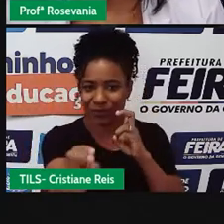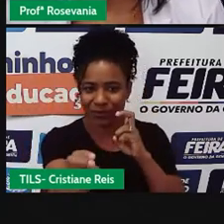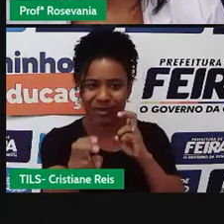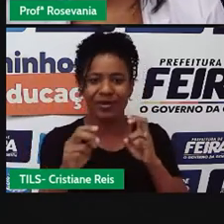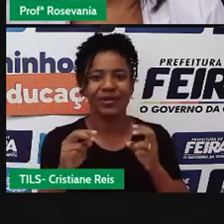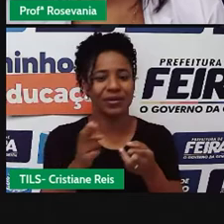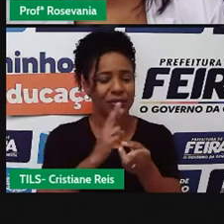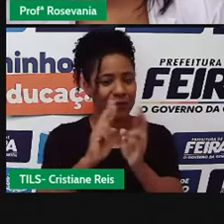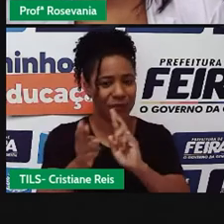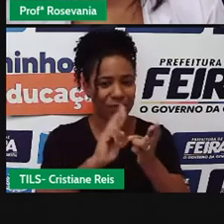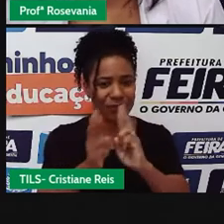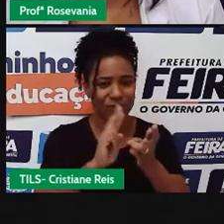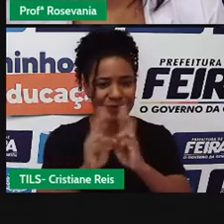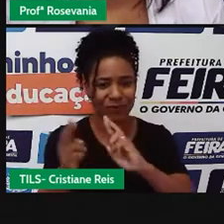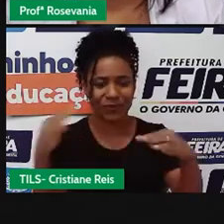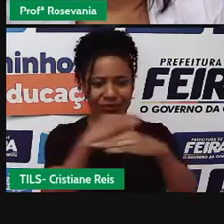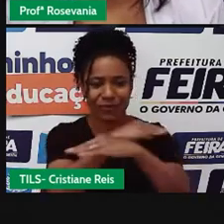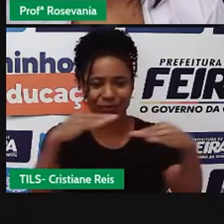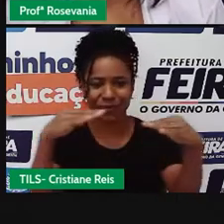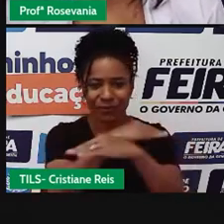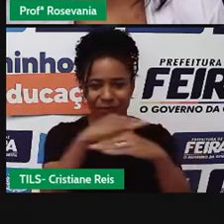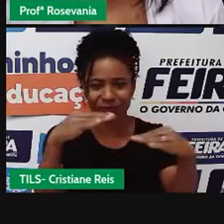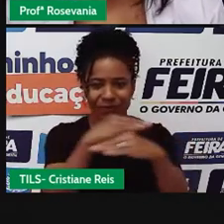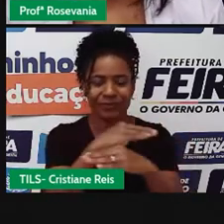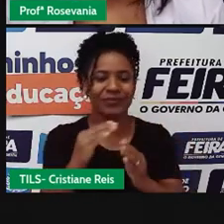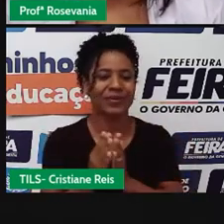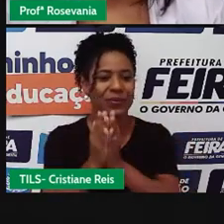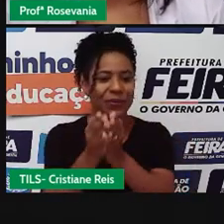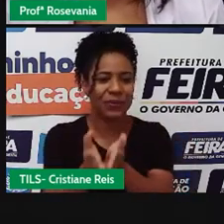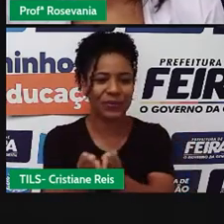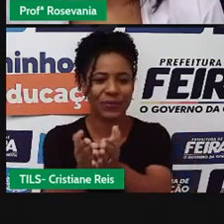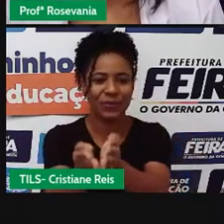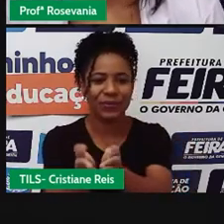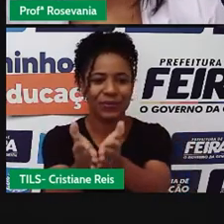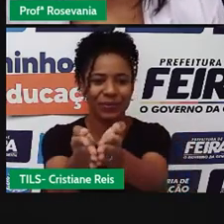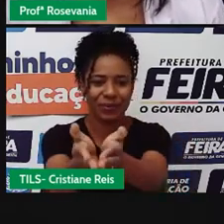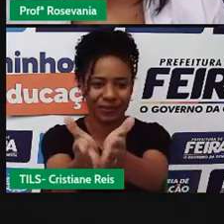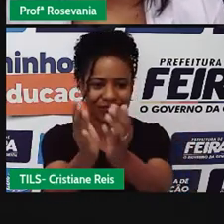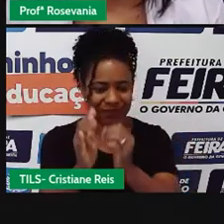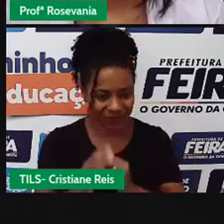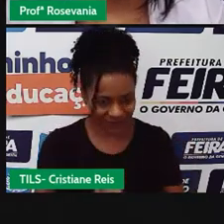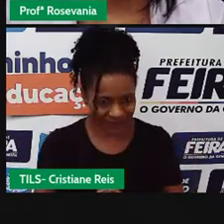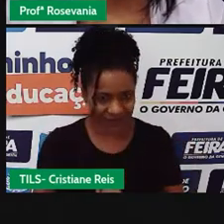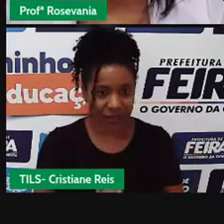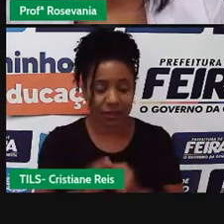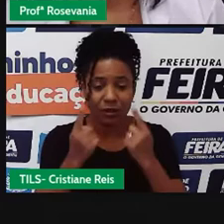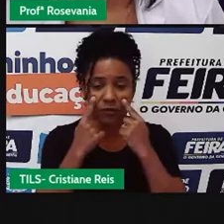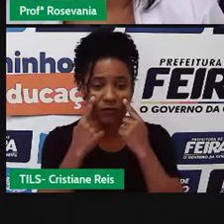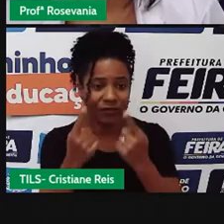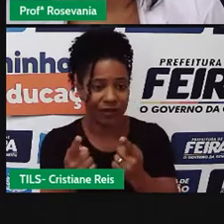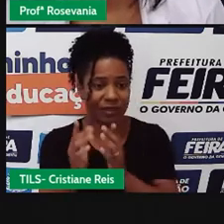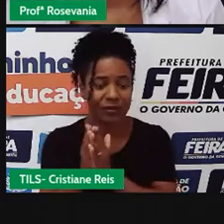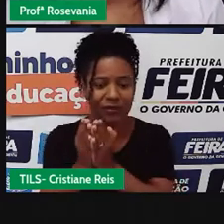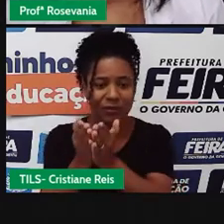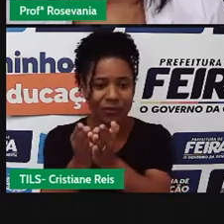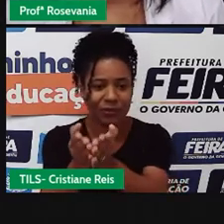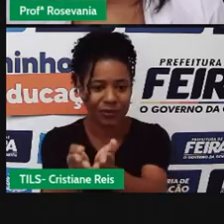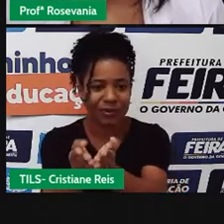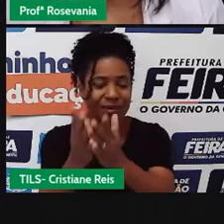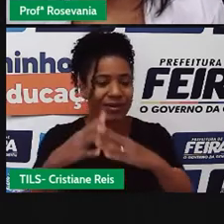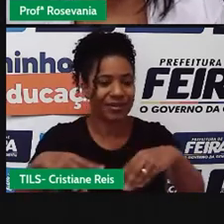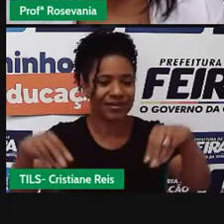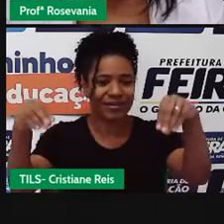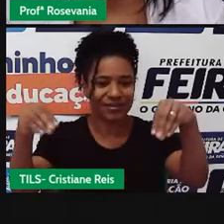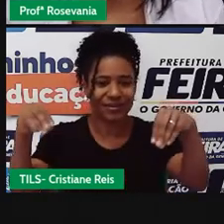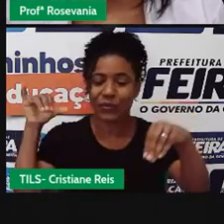rodoviário, e esse transporte aqui, arcoviário. Então, de qualquer forma, os transportes aquáticos, terrestres e